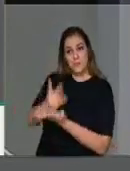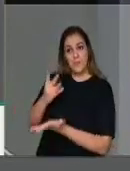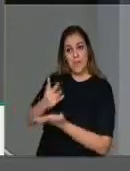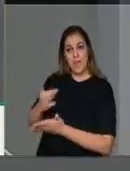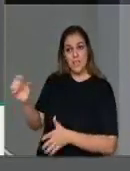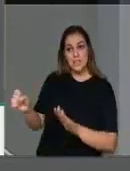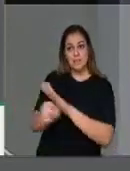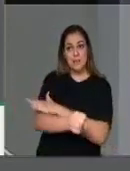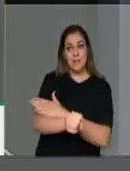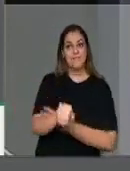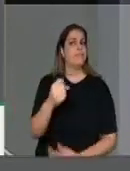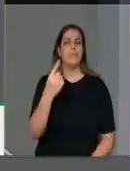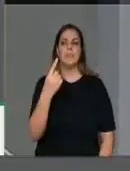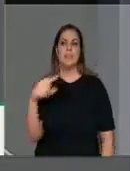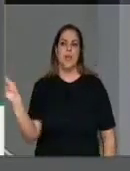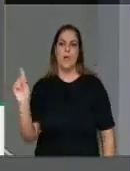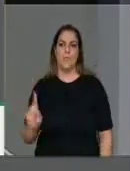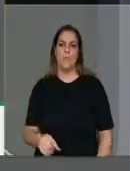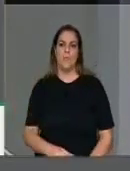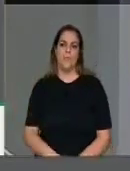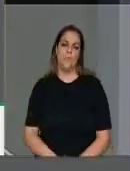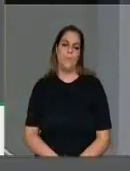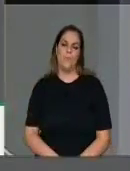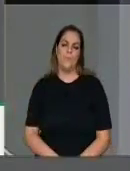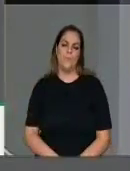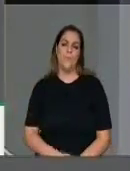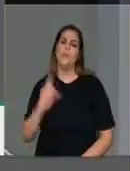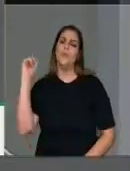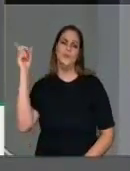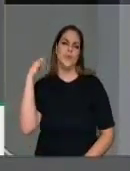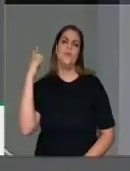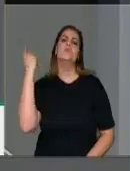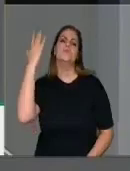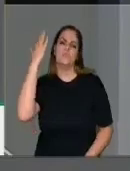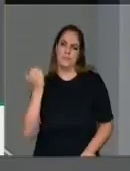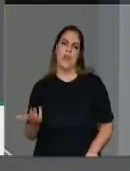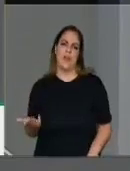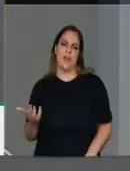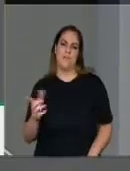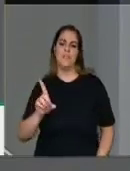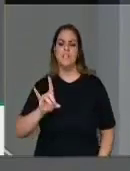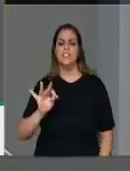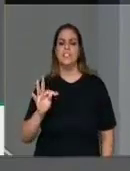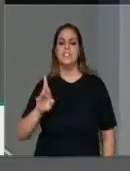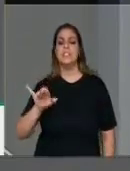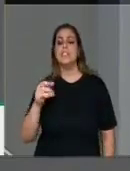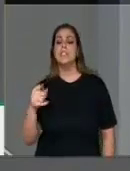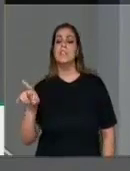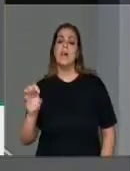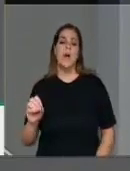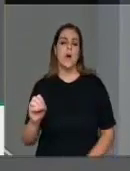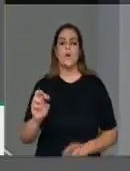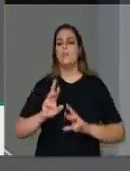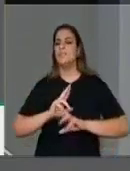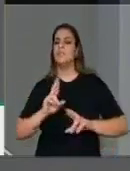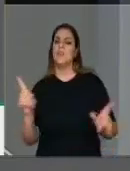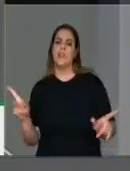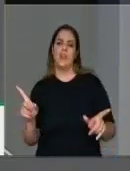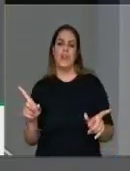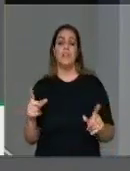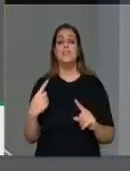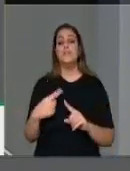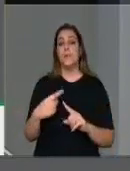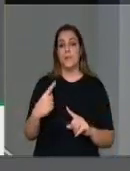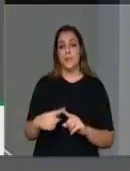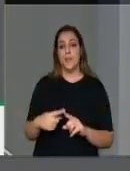Porque todos sabem que num sistema distritão se diminui de maneira abrupta o número de candidatos.